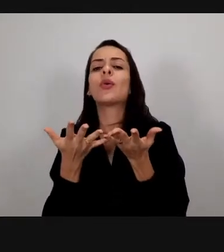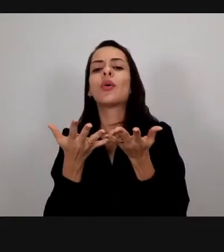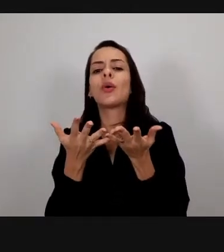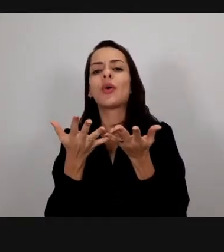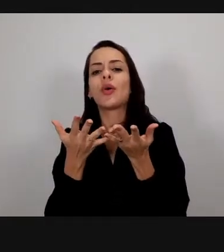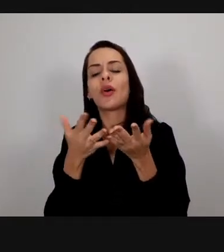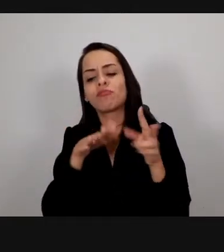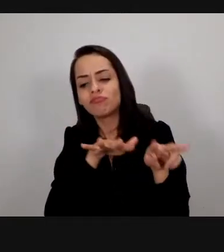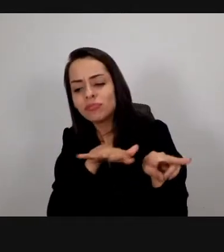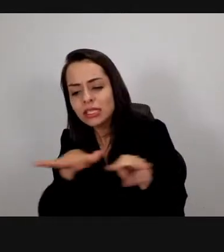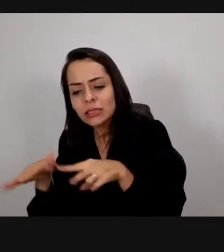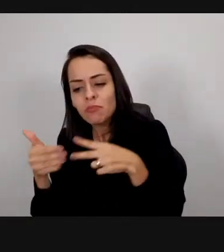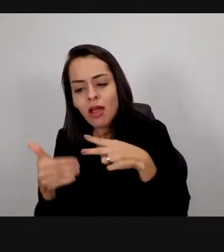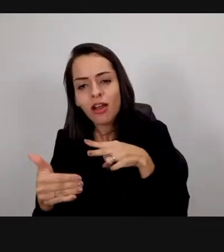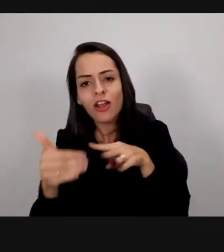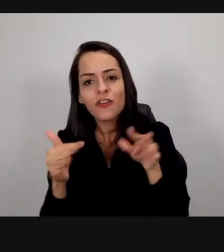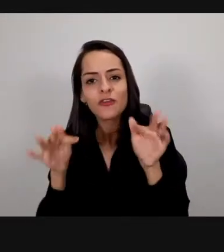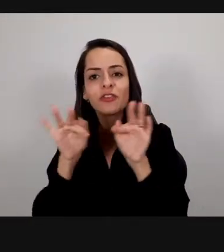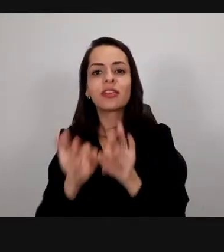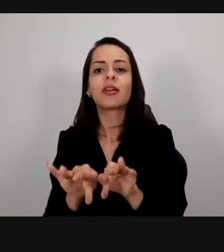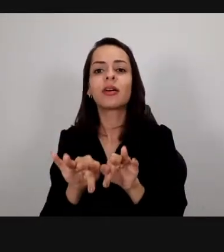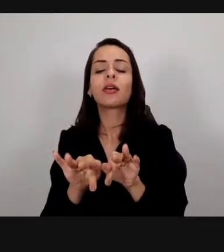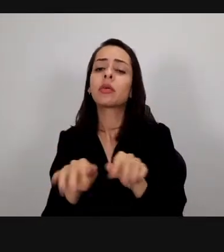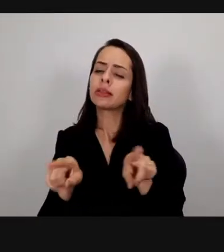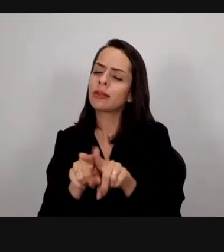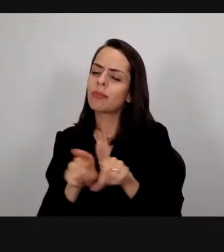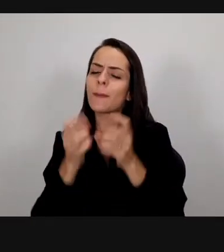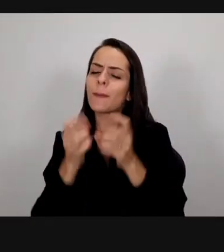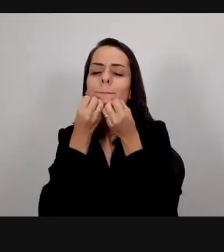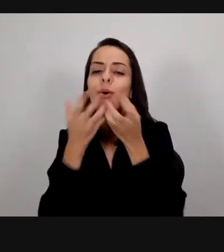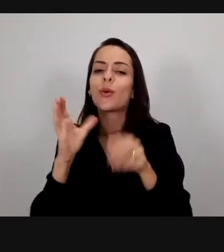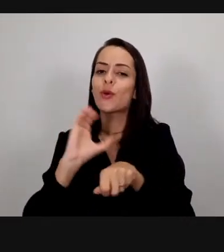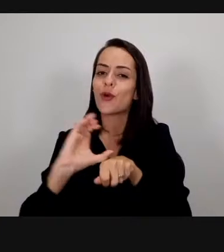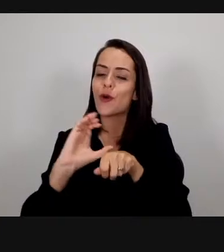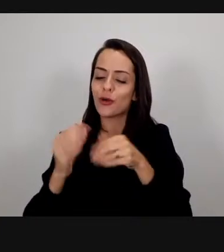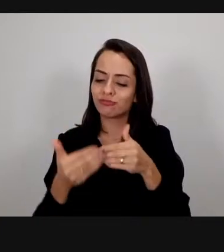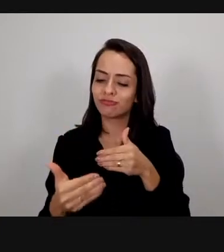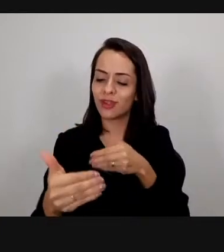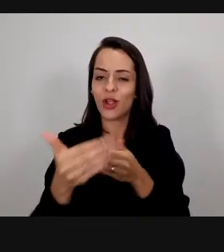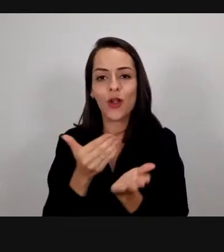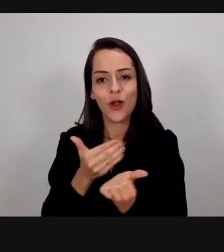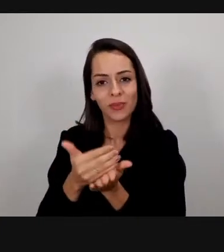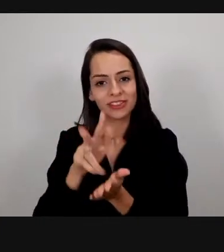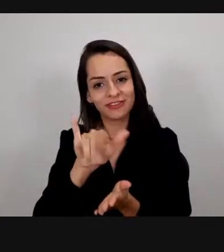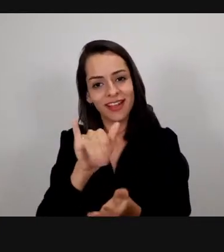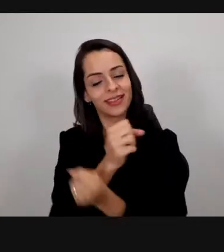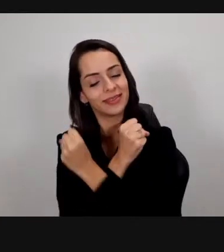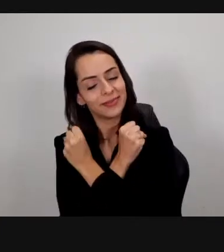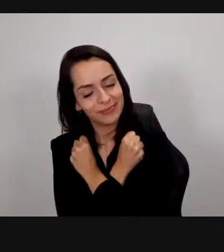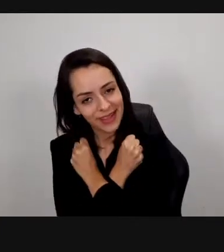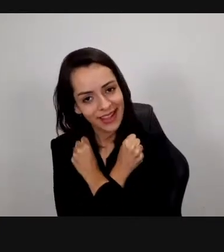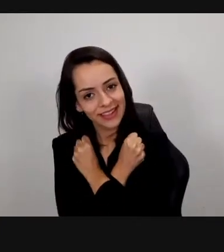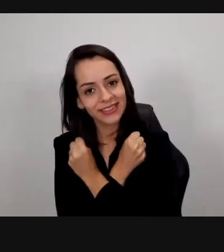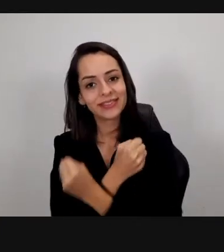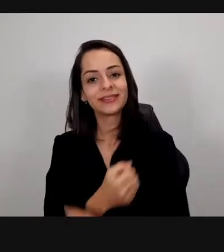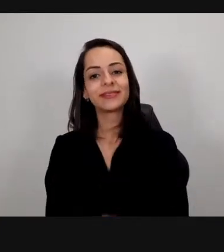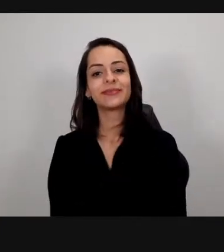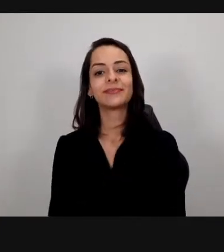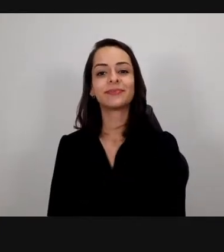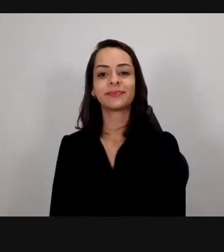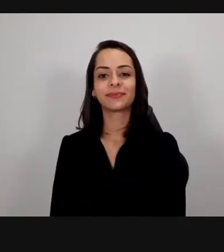e um excelente início de curso que começará nas próximas semanas o nosso abraço o